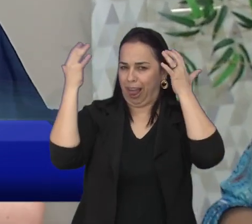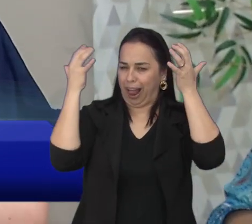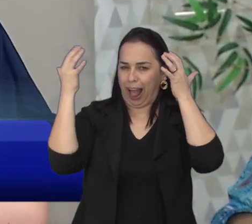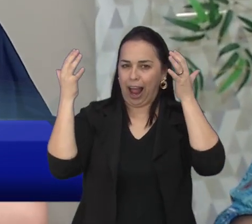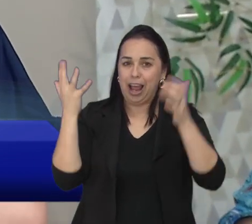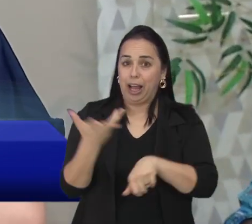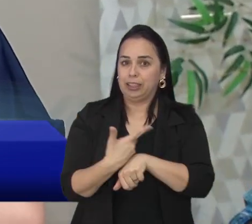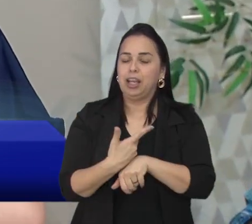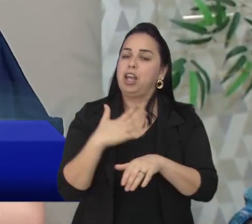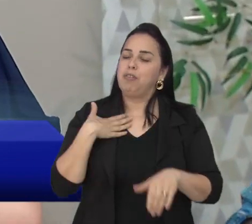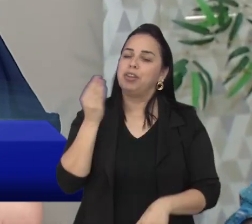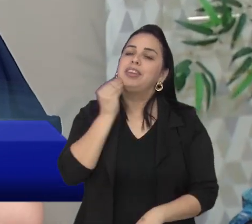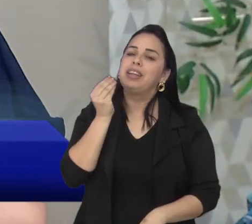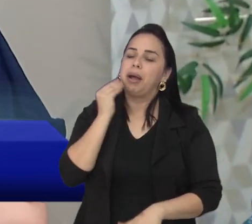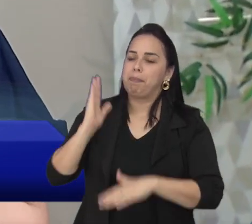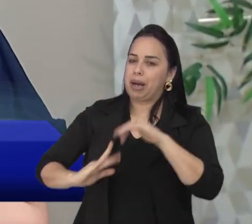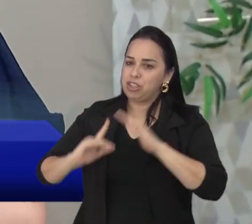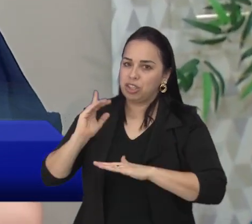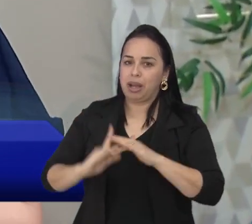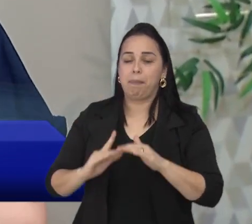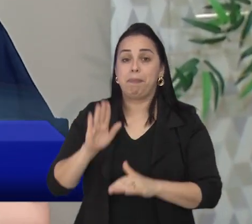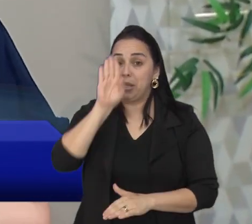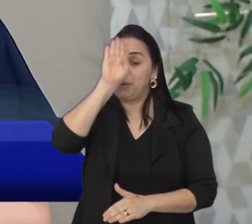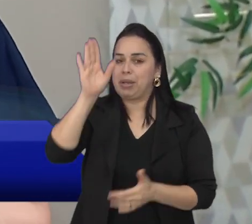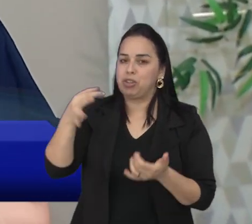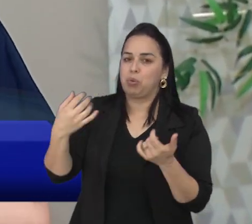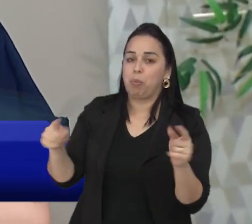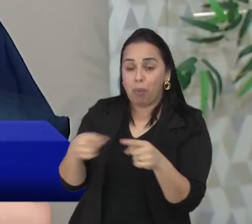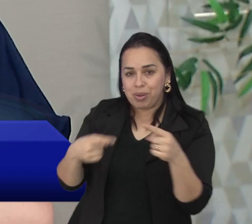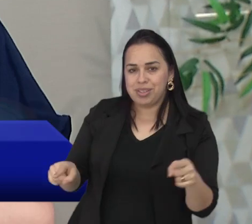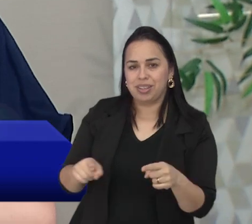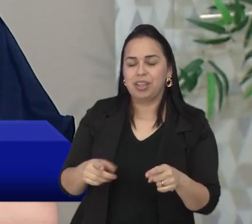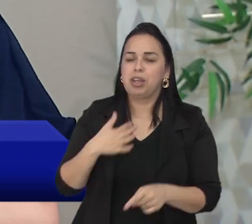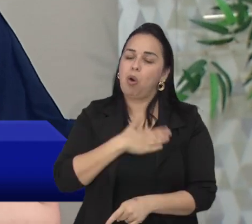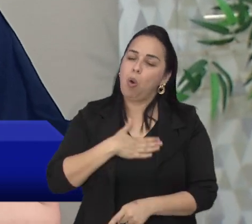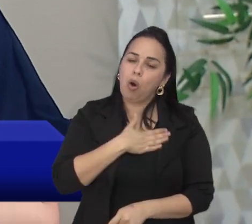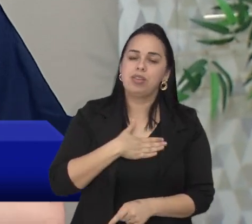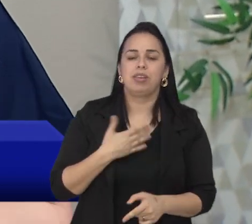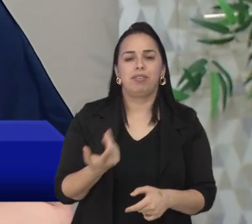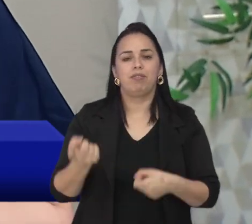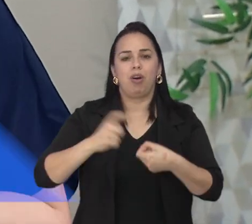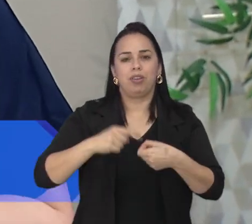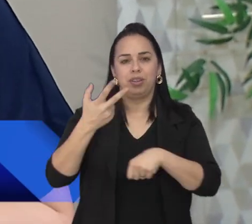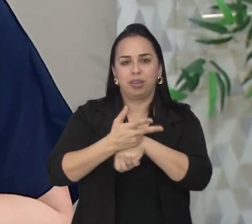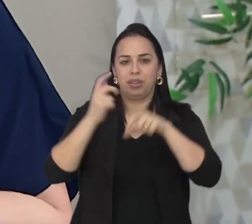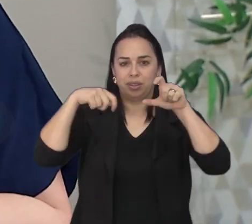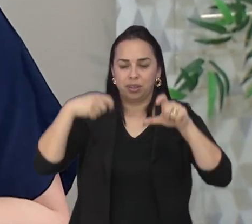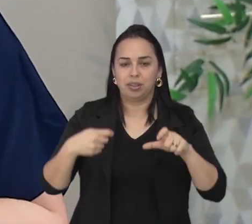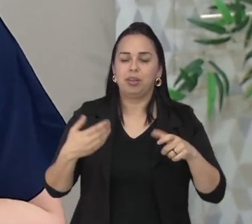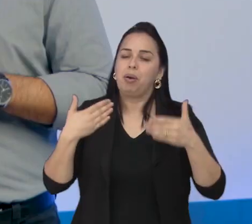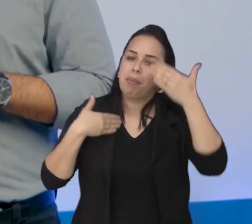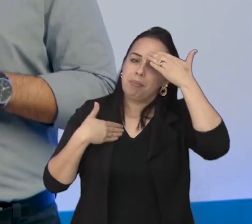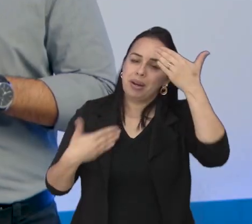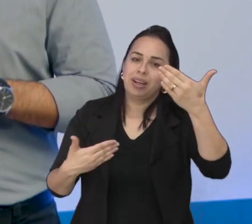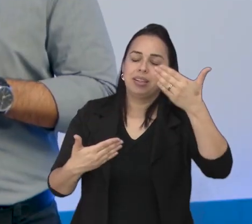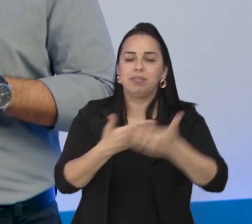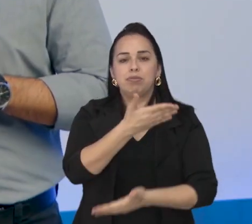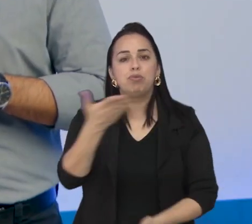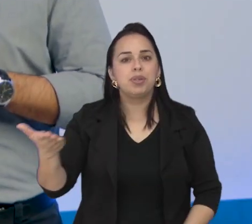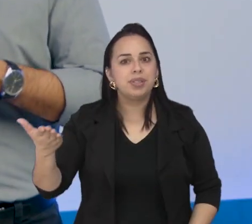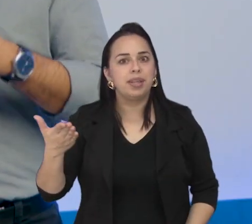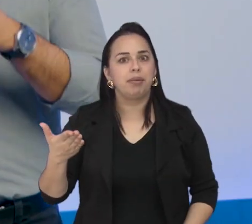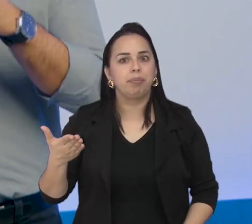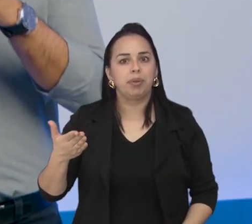meio acelerada às vezes, então vou tentar praticar em casa, principalmente com a música, que é uma coisa que eu gosto muito. De volta ao estúdio. Muito